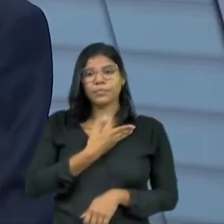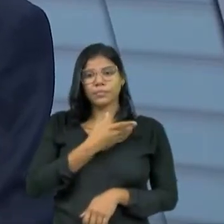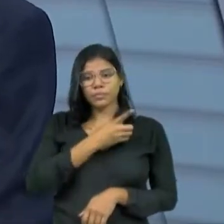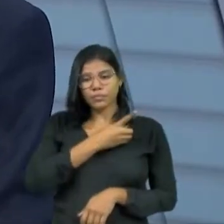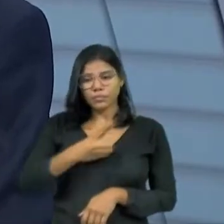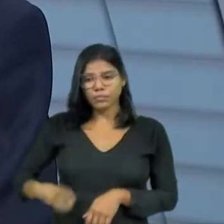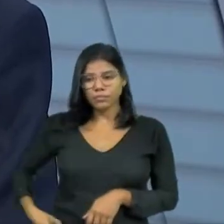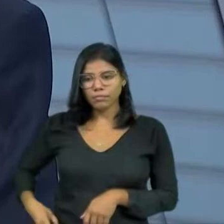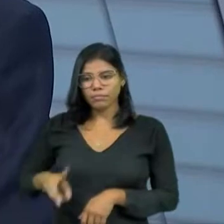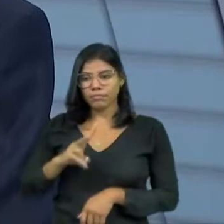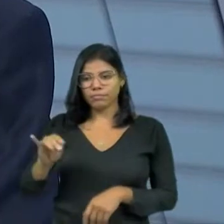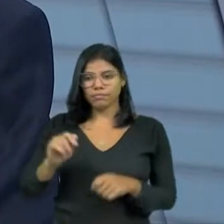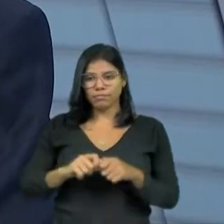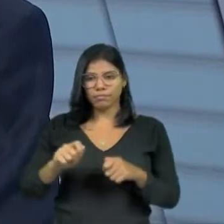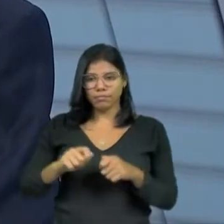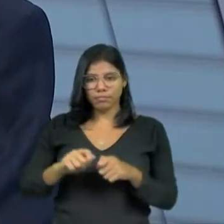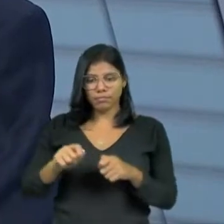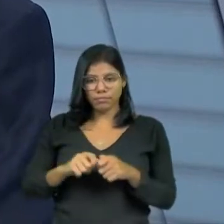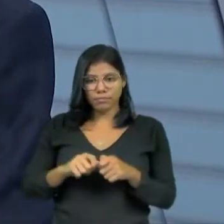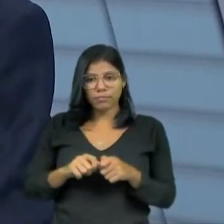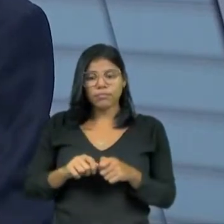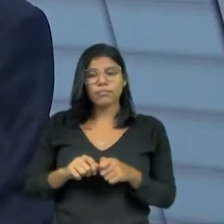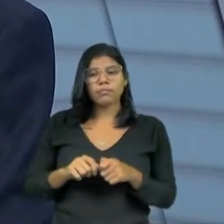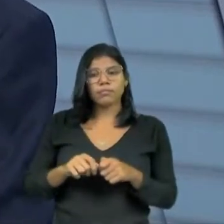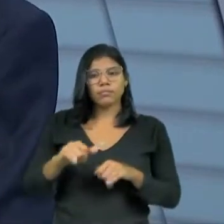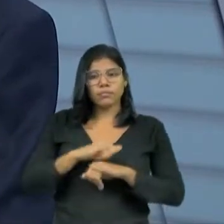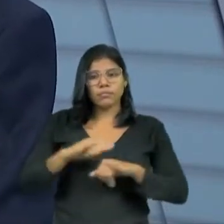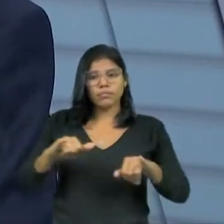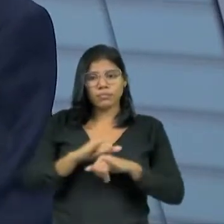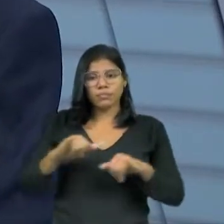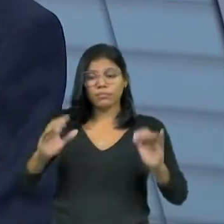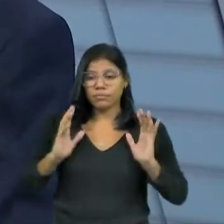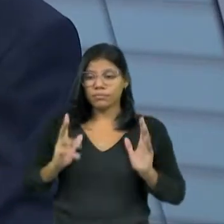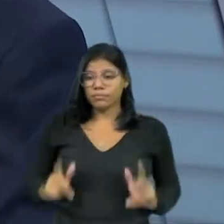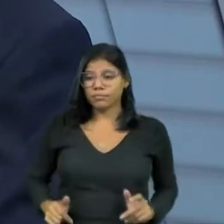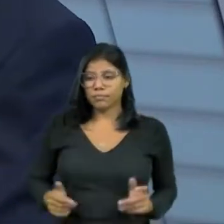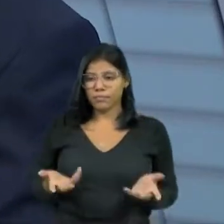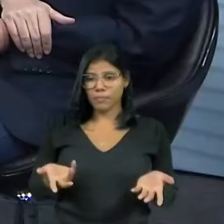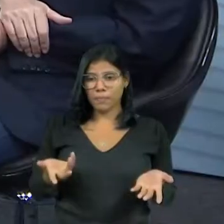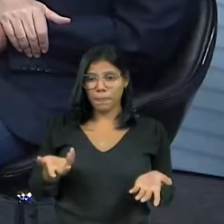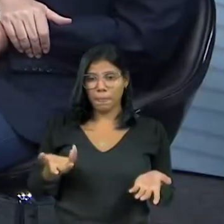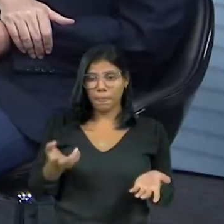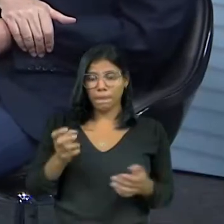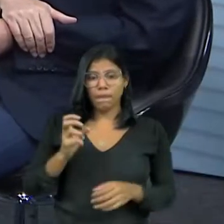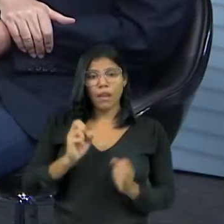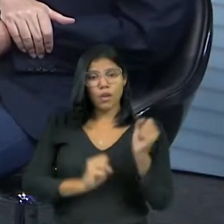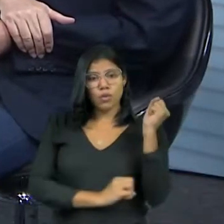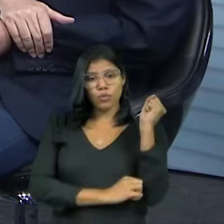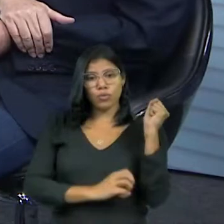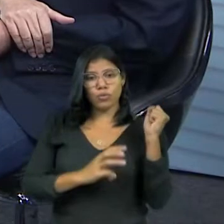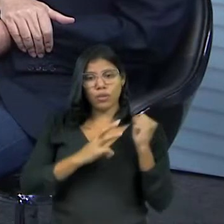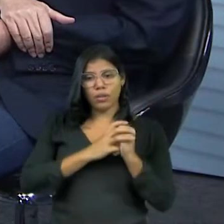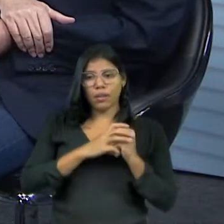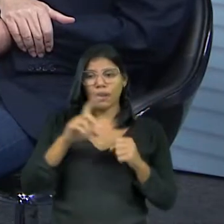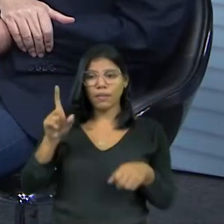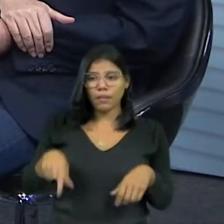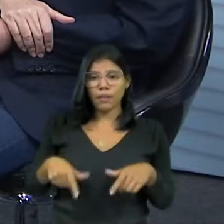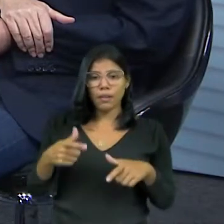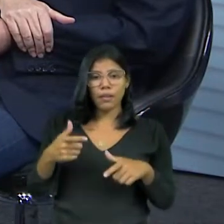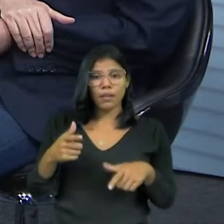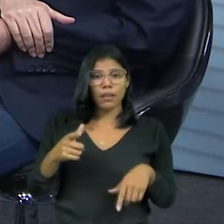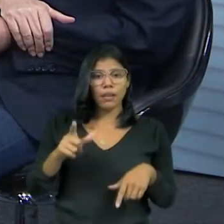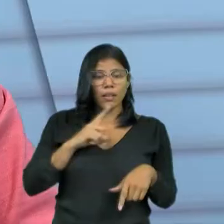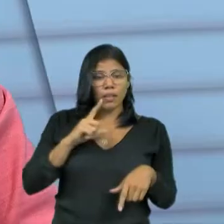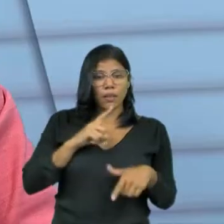fazer a campanha limpa, campanha sustentável. Essa é a palavra. Inclusive, eu tenho até um projeto com professora